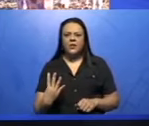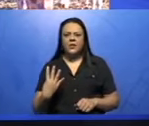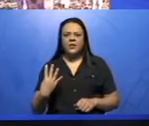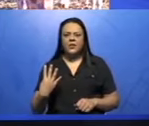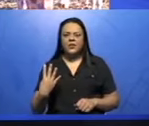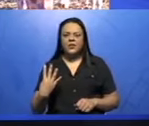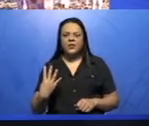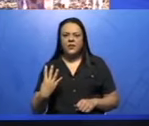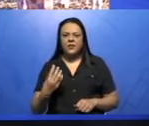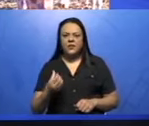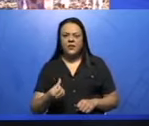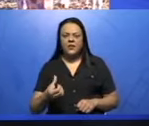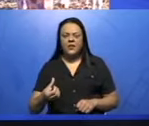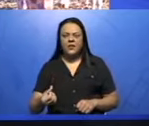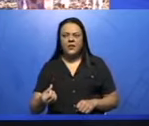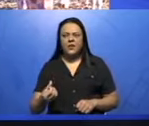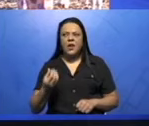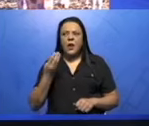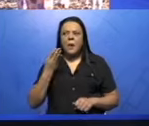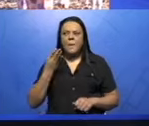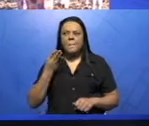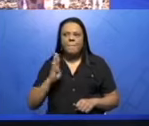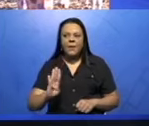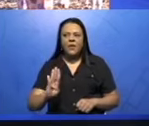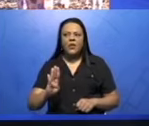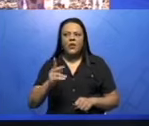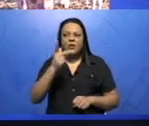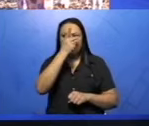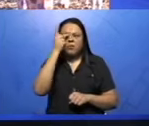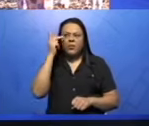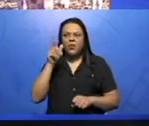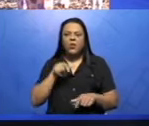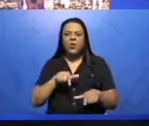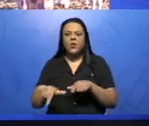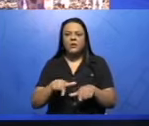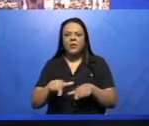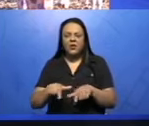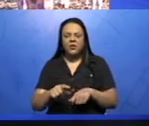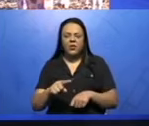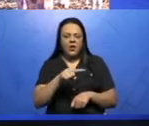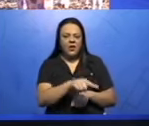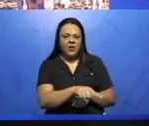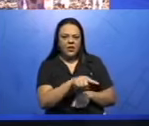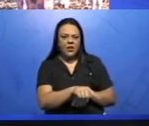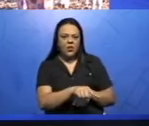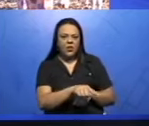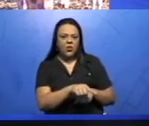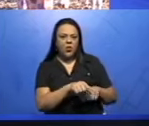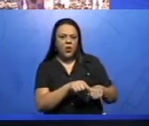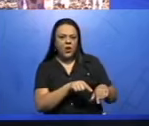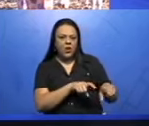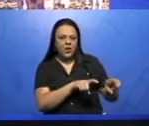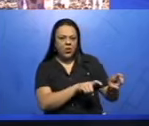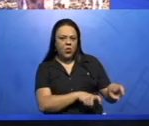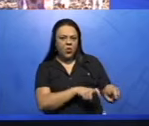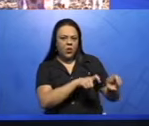de trabalhadores. 35% deles estão no campo em atividade agrícola.